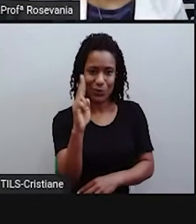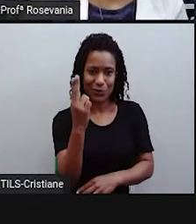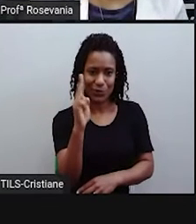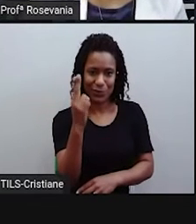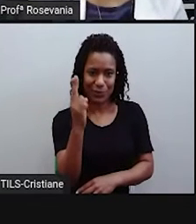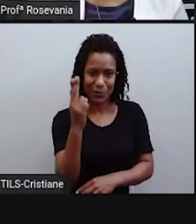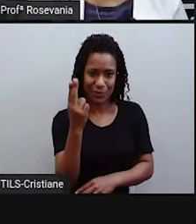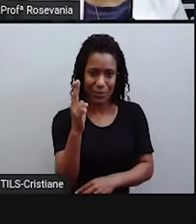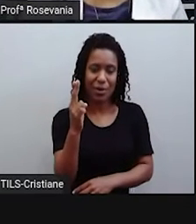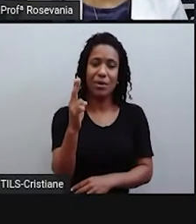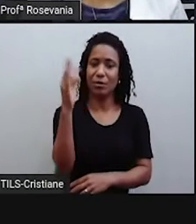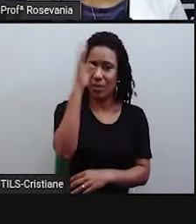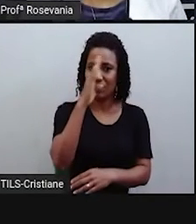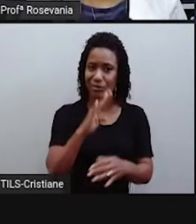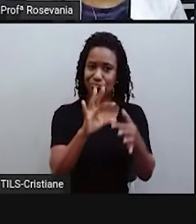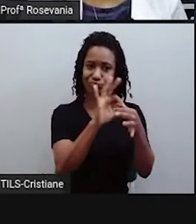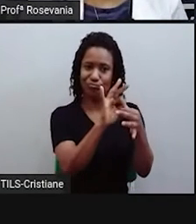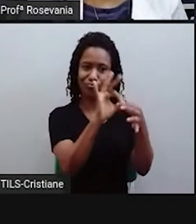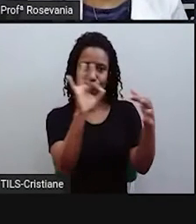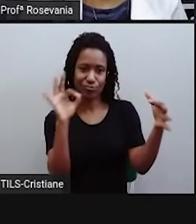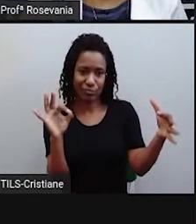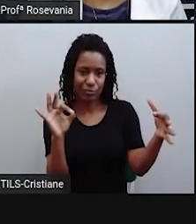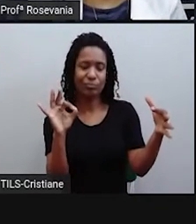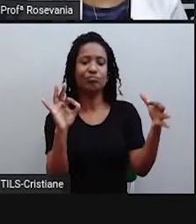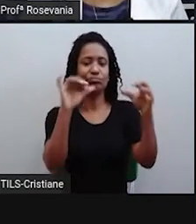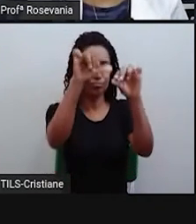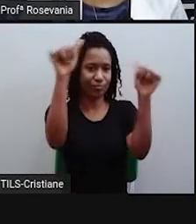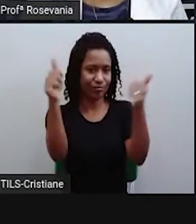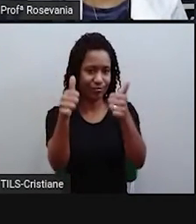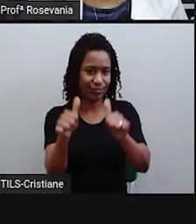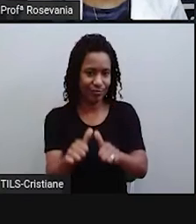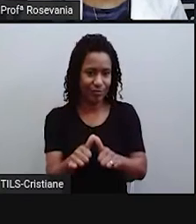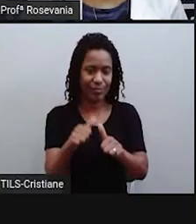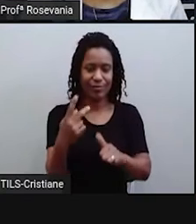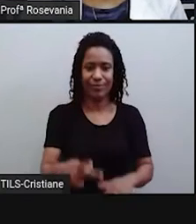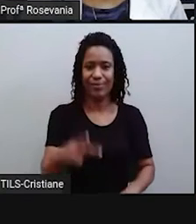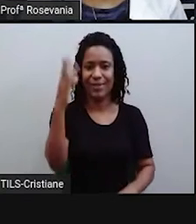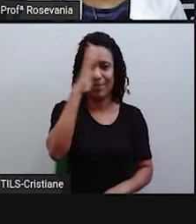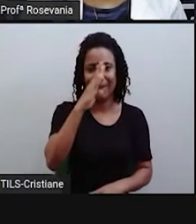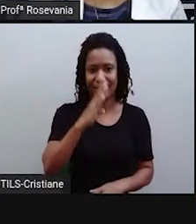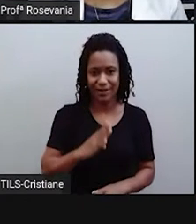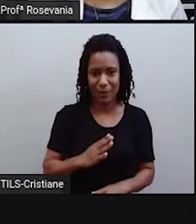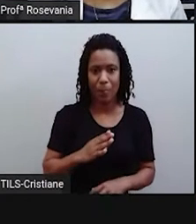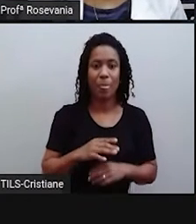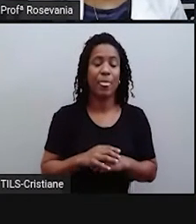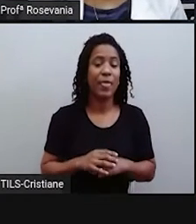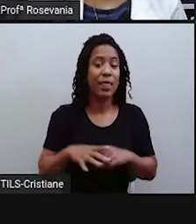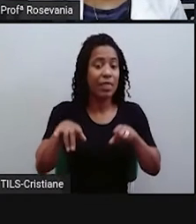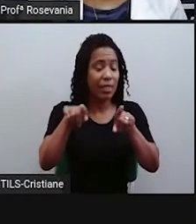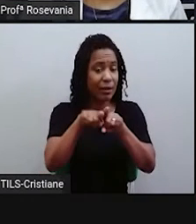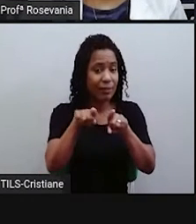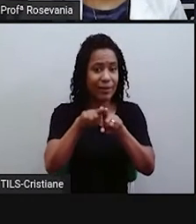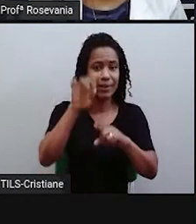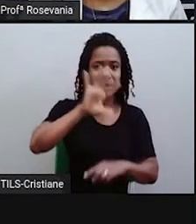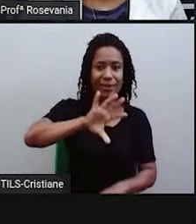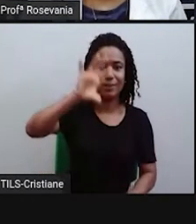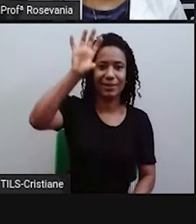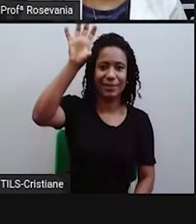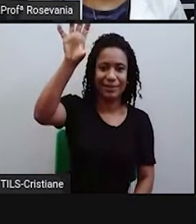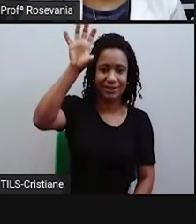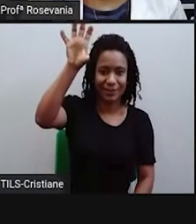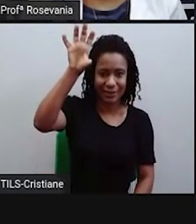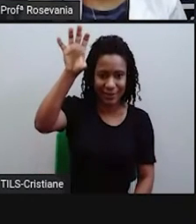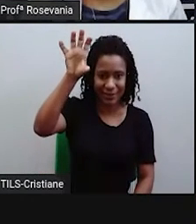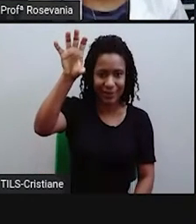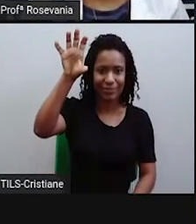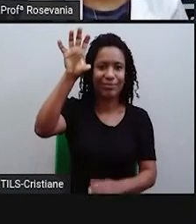território brasileiro. Também vemos que a atual região norte não era subdividida e todo o território chamava-se de Grã